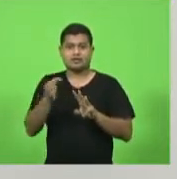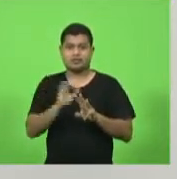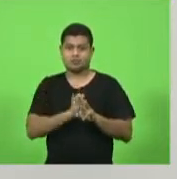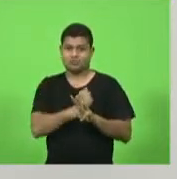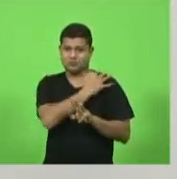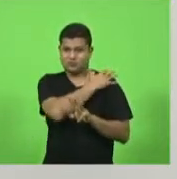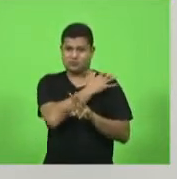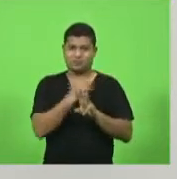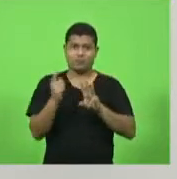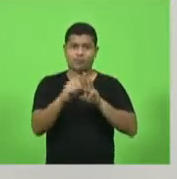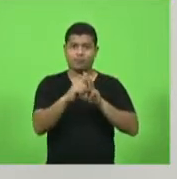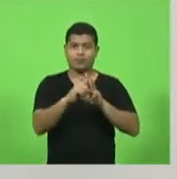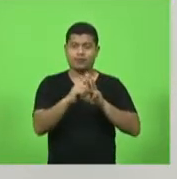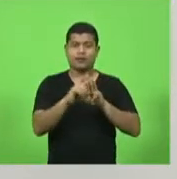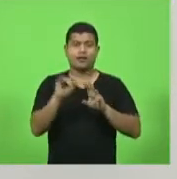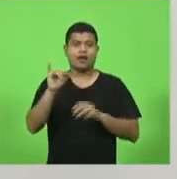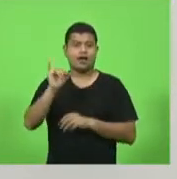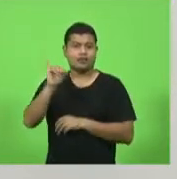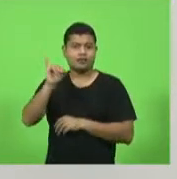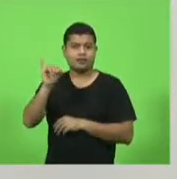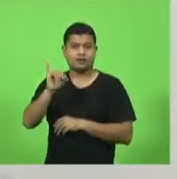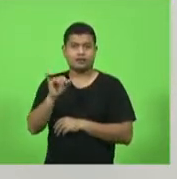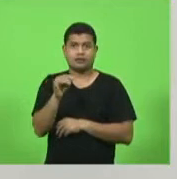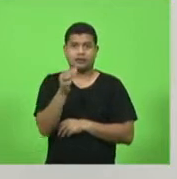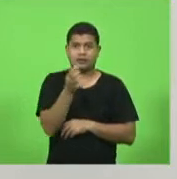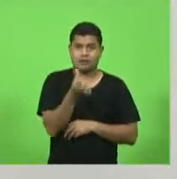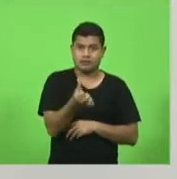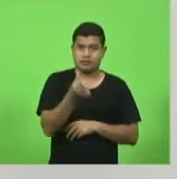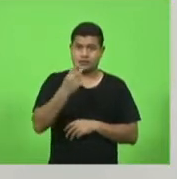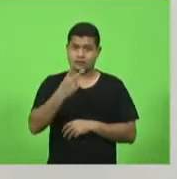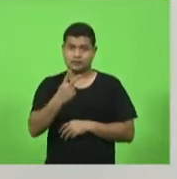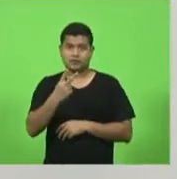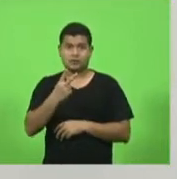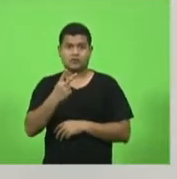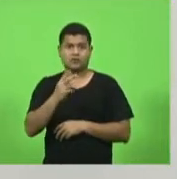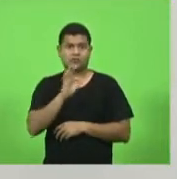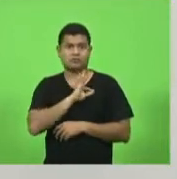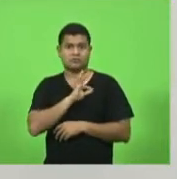E lá para Itajaí, 62 policiais?